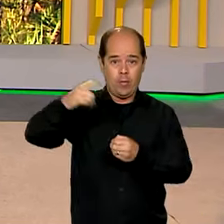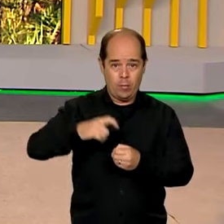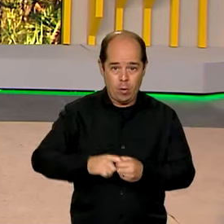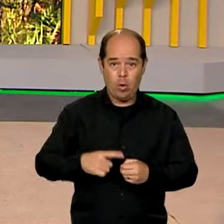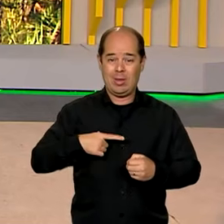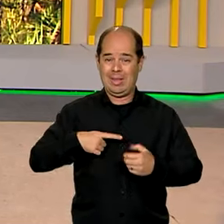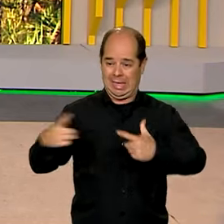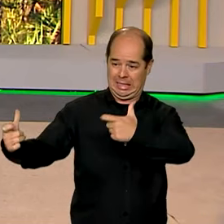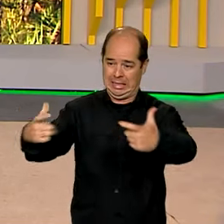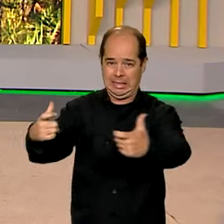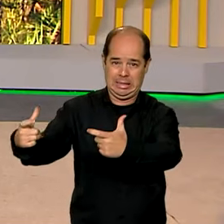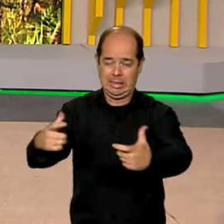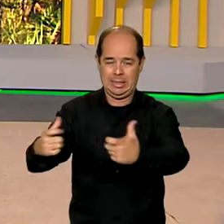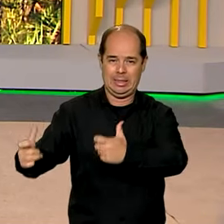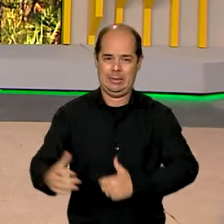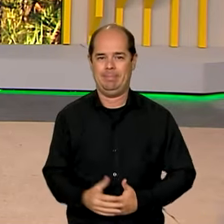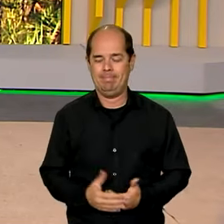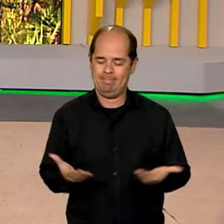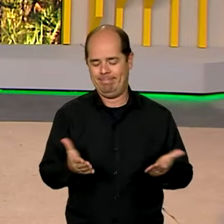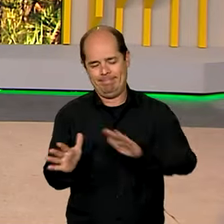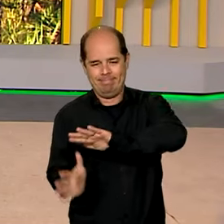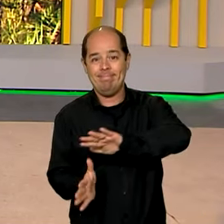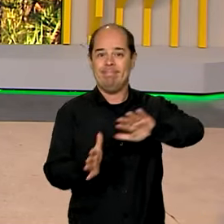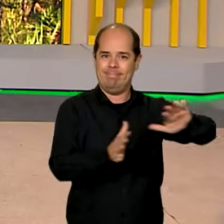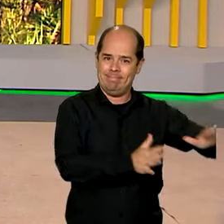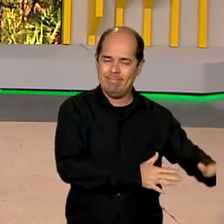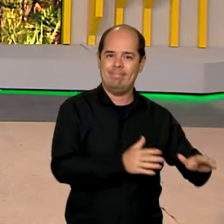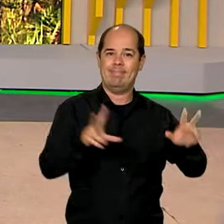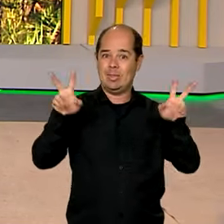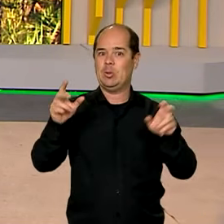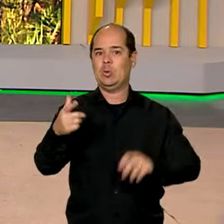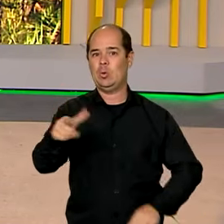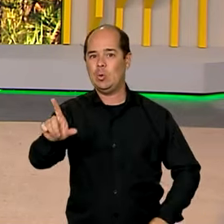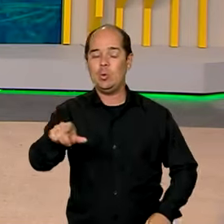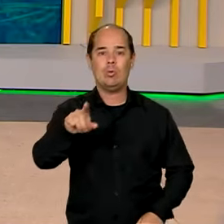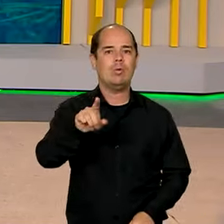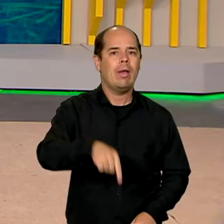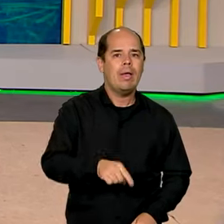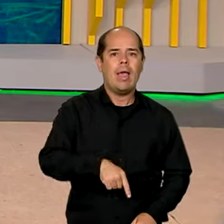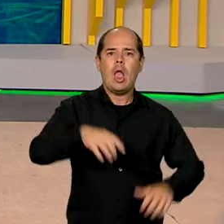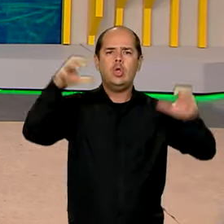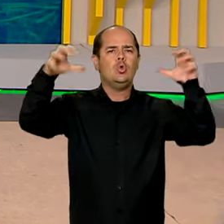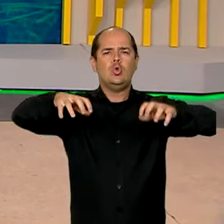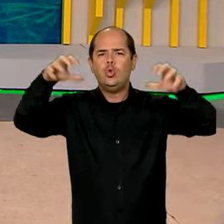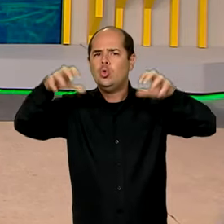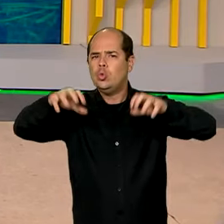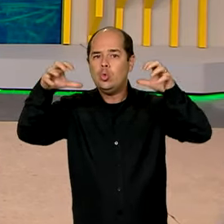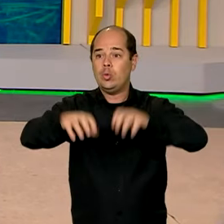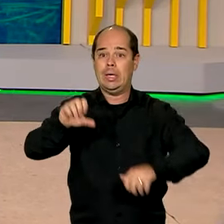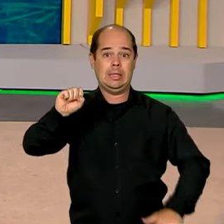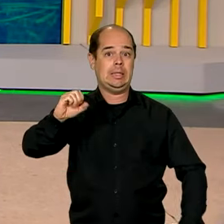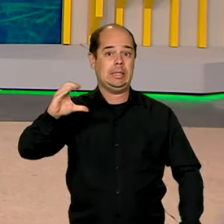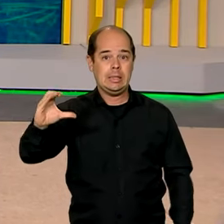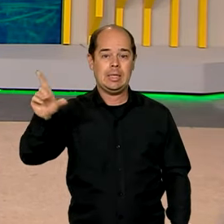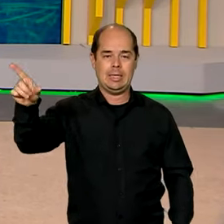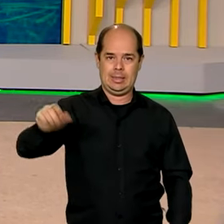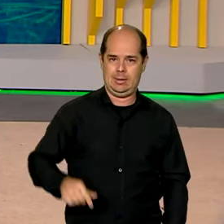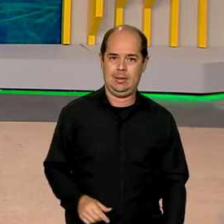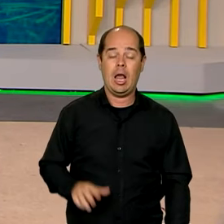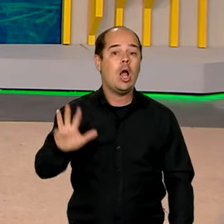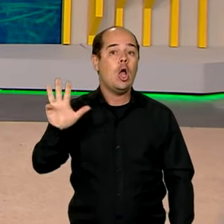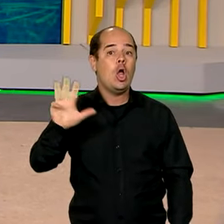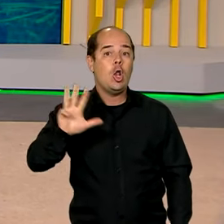Bom, agora a gente muda de assunto aqui no Brasil em Dia. Vamos falar da chuva que cai em Santa Catarina. Hoje o presidente Lula realizou uma